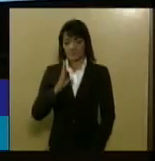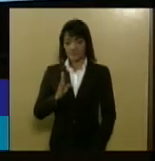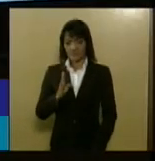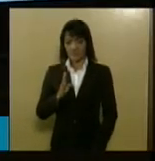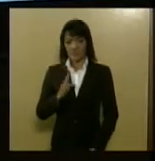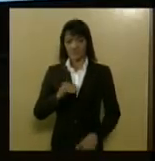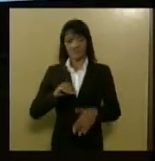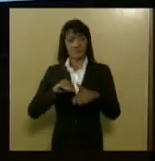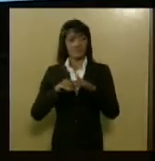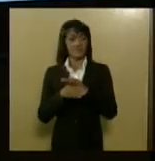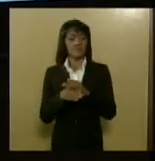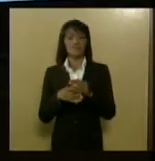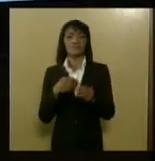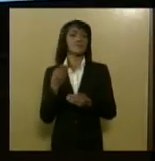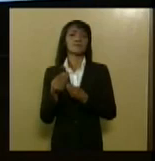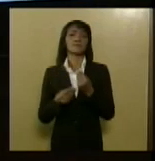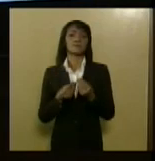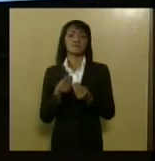mundo ele é um pouco